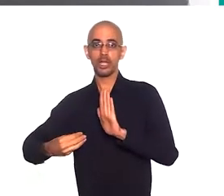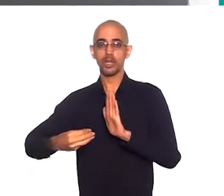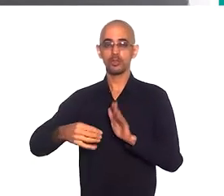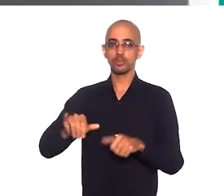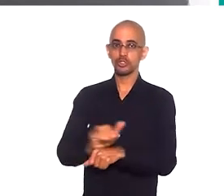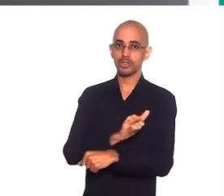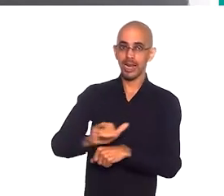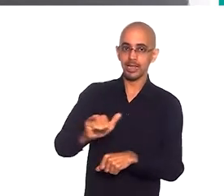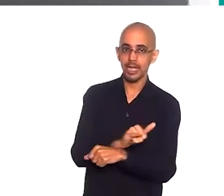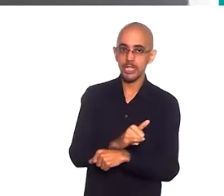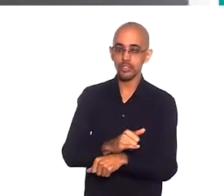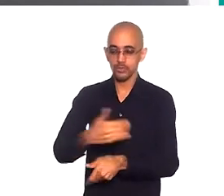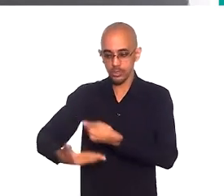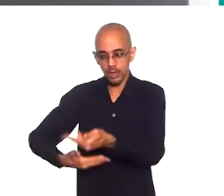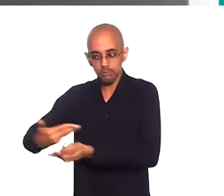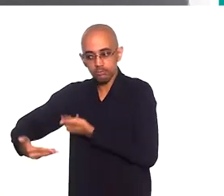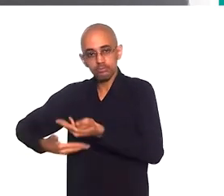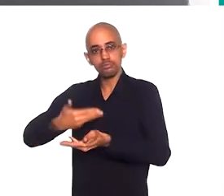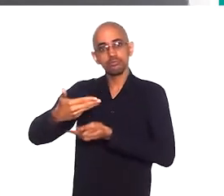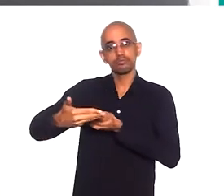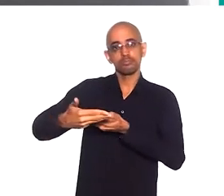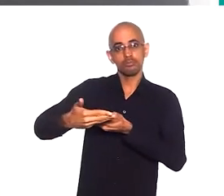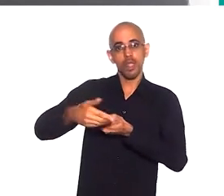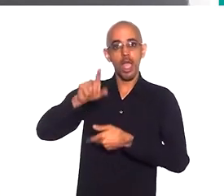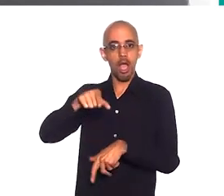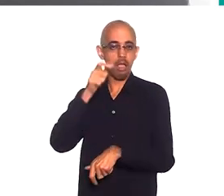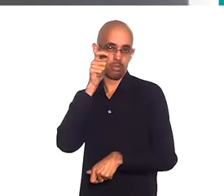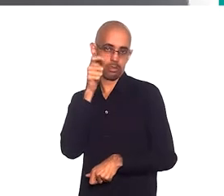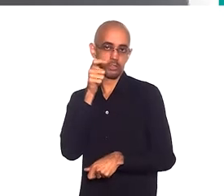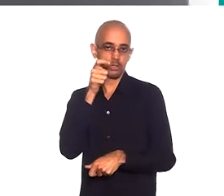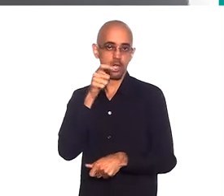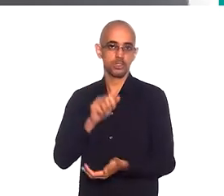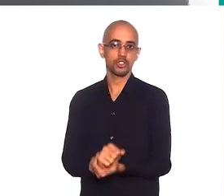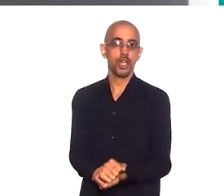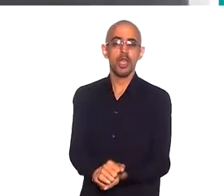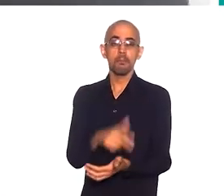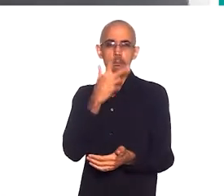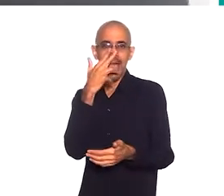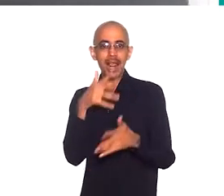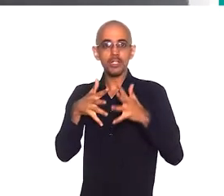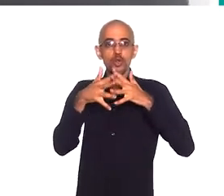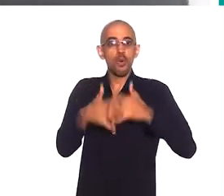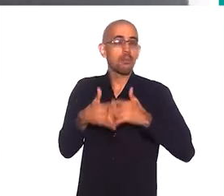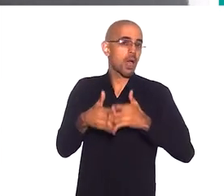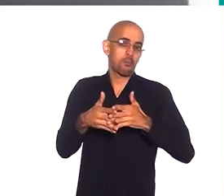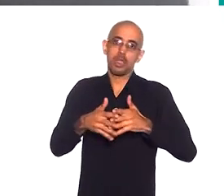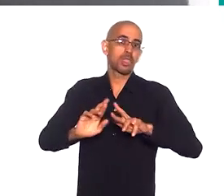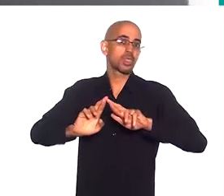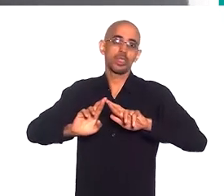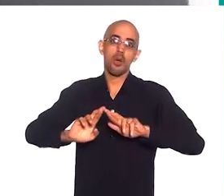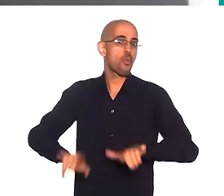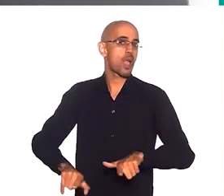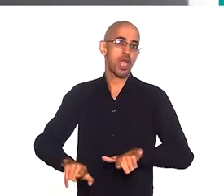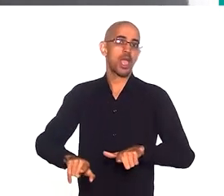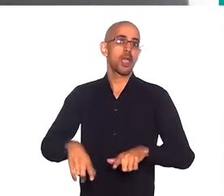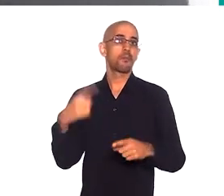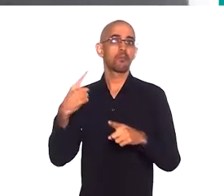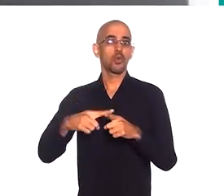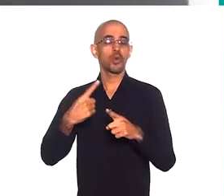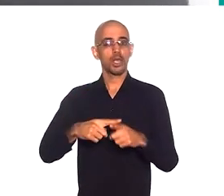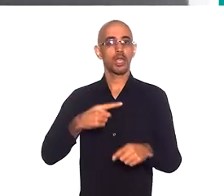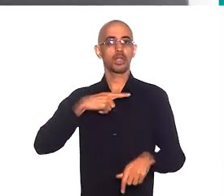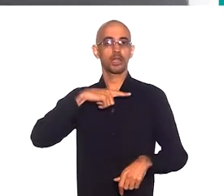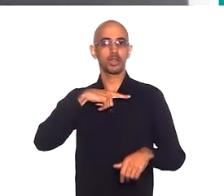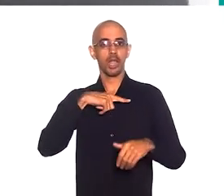trabalhando as suas trocas. É muito interessante, parece muito complexo, mas não é. Porque há um